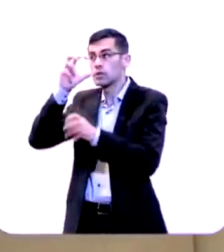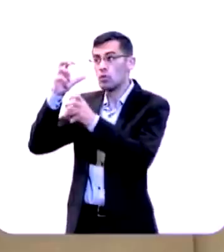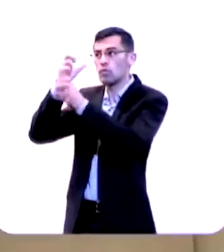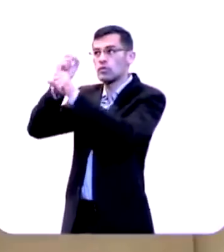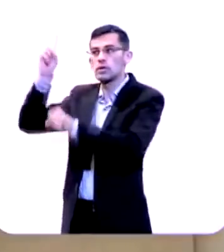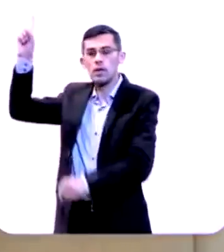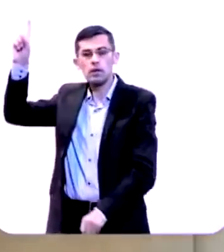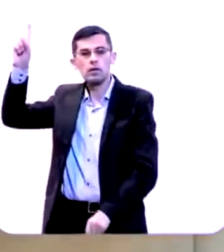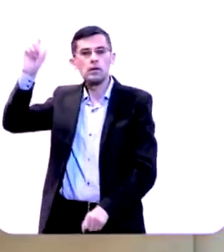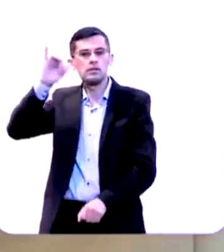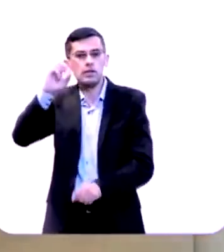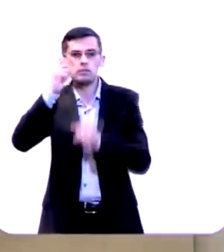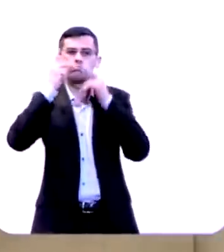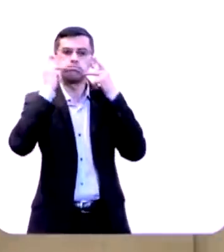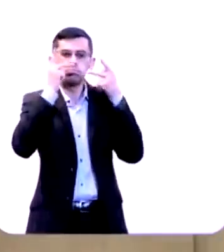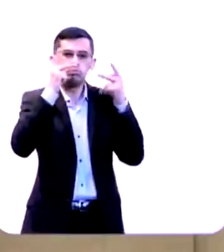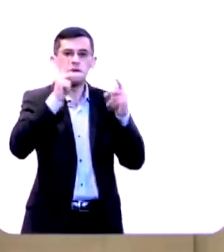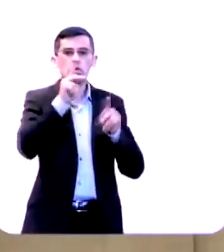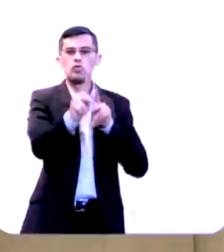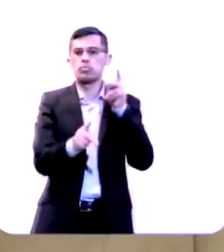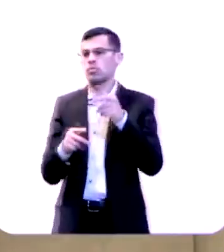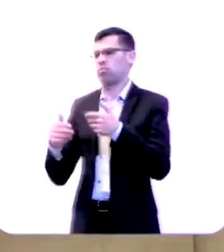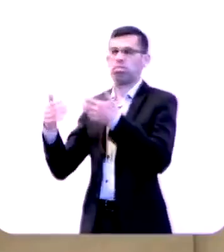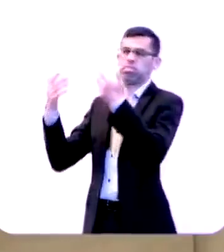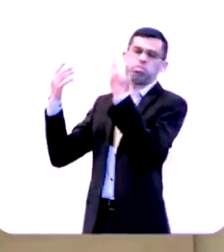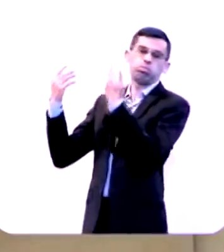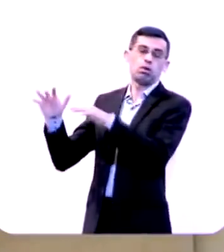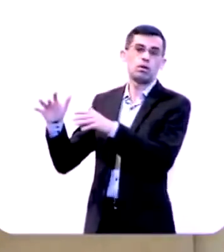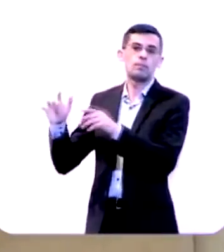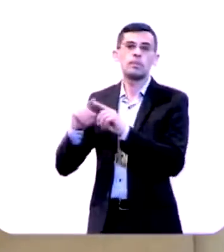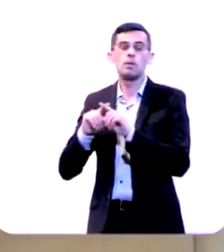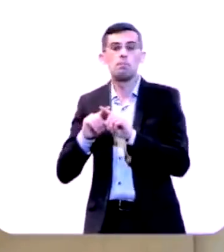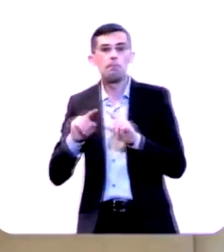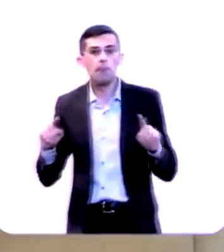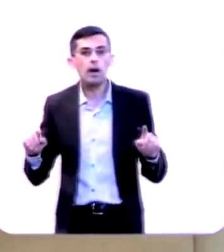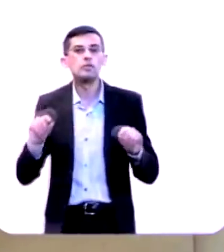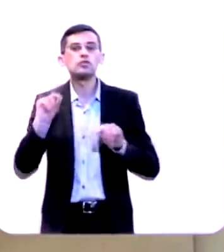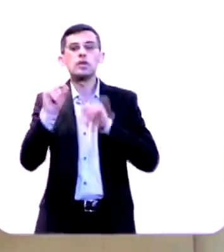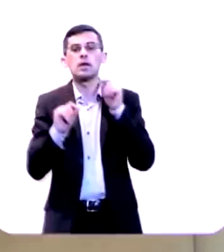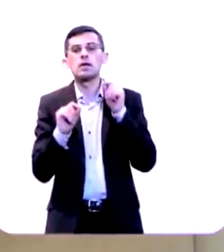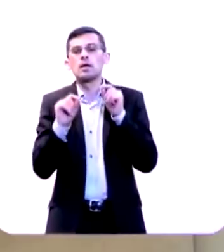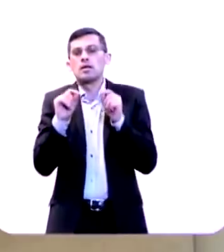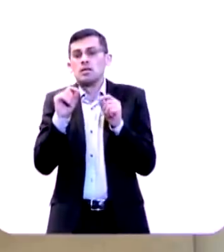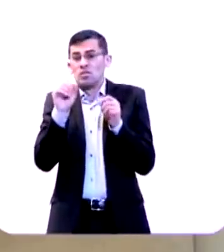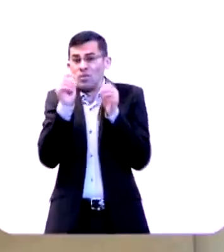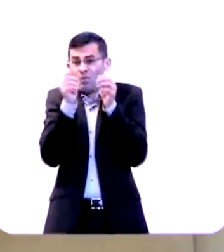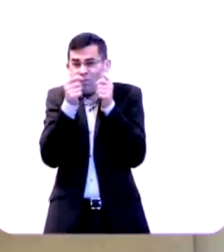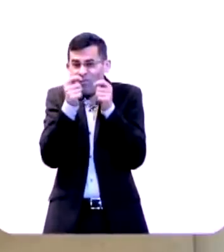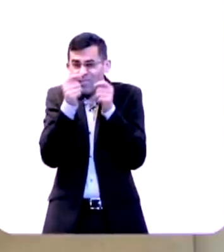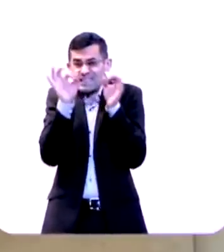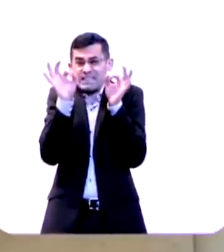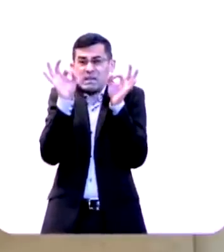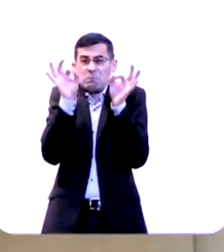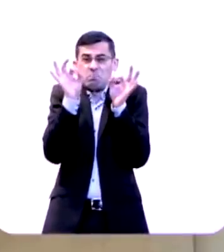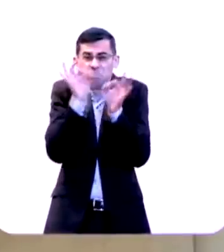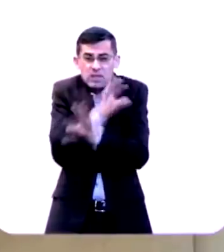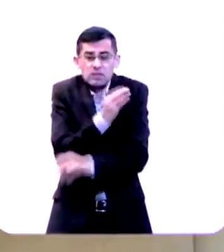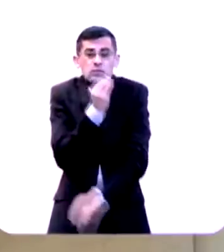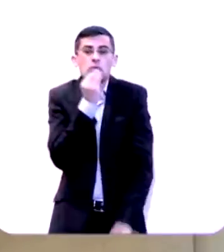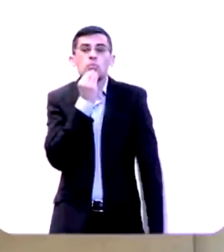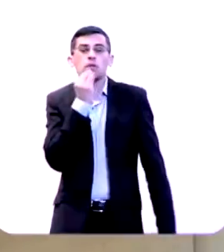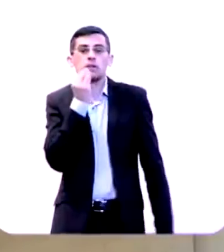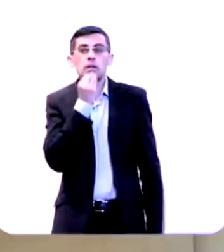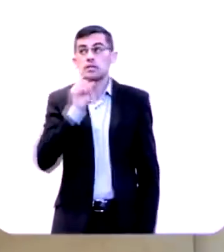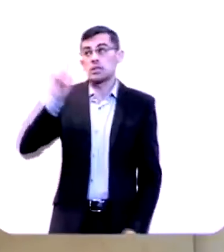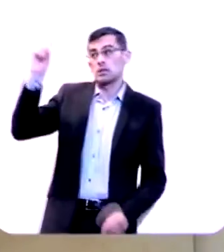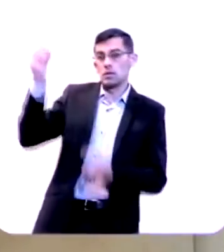mas agora essa era a última oportunidade que Deus estava dando